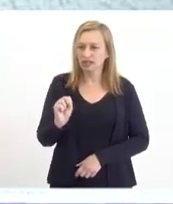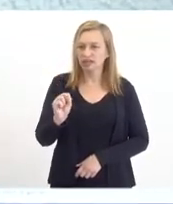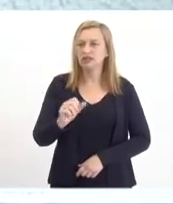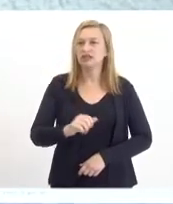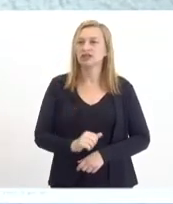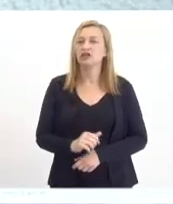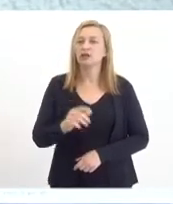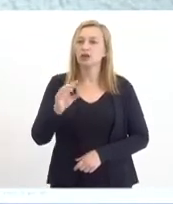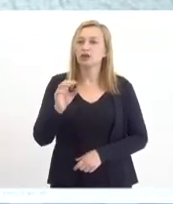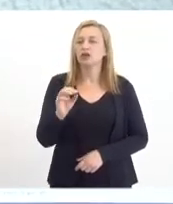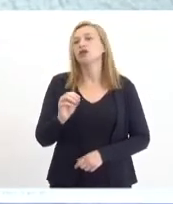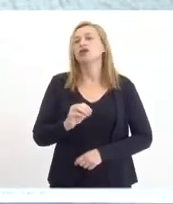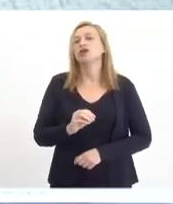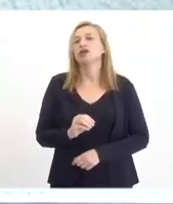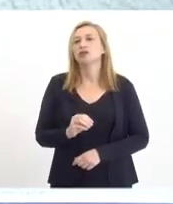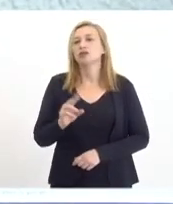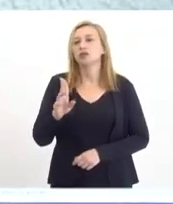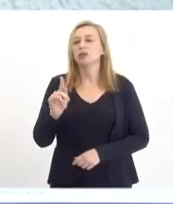Urbanismo,